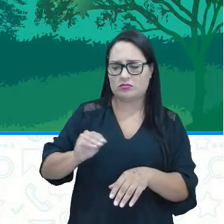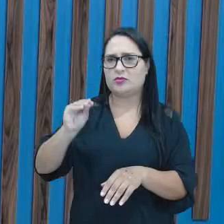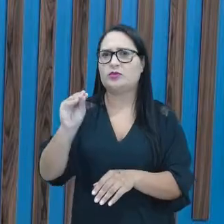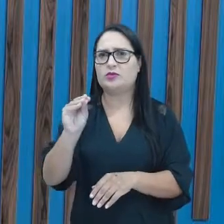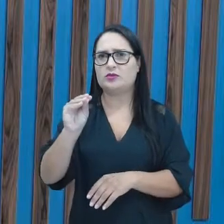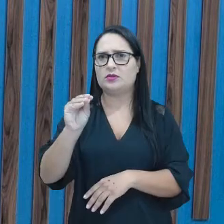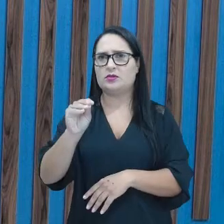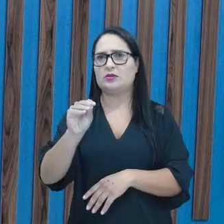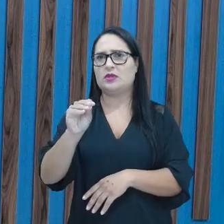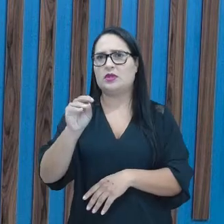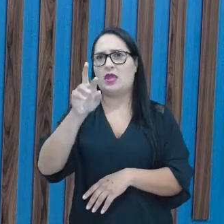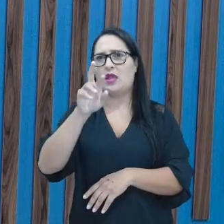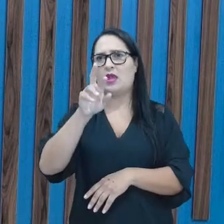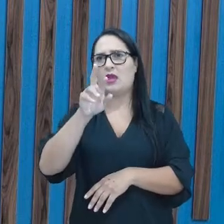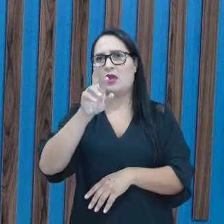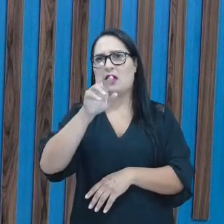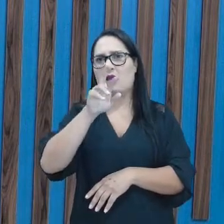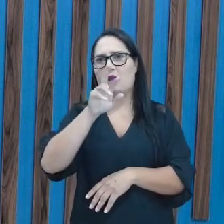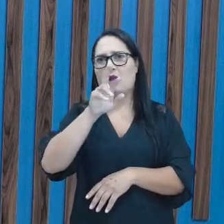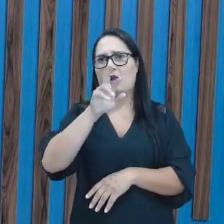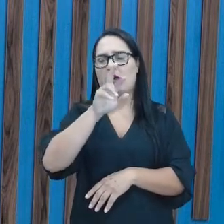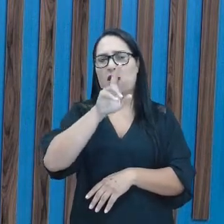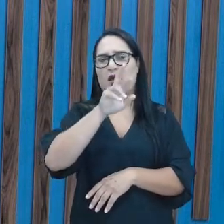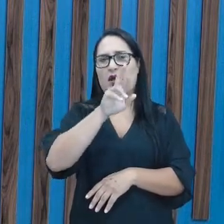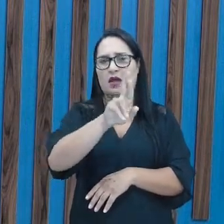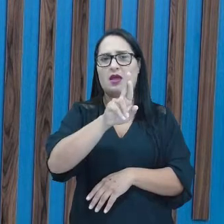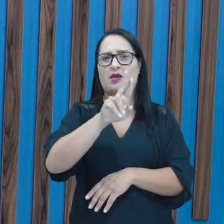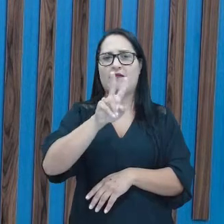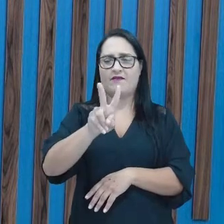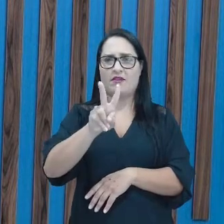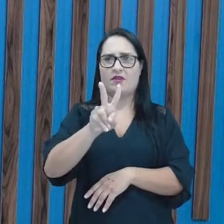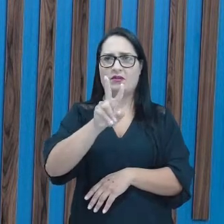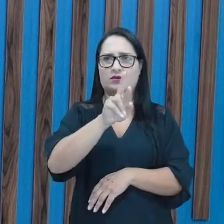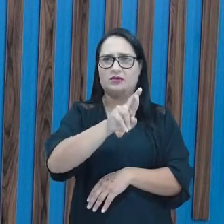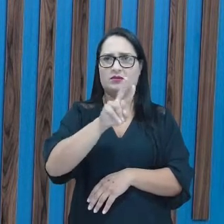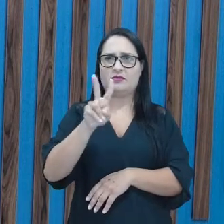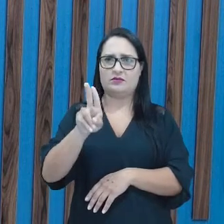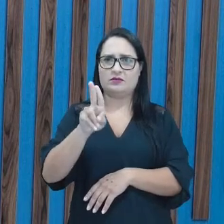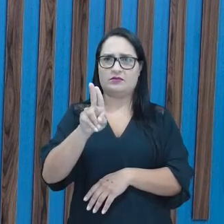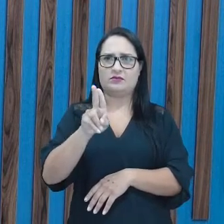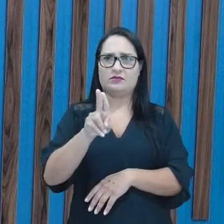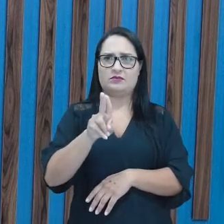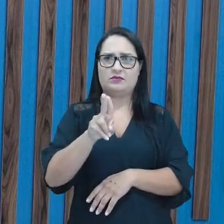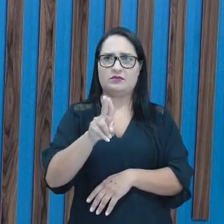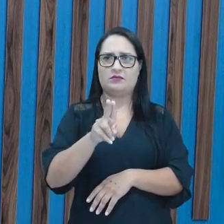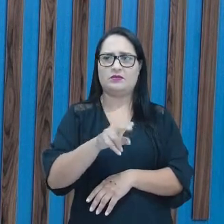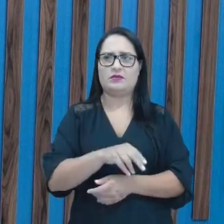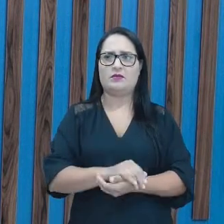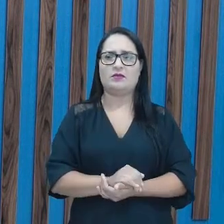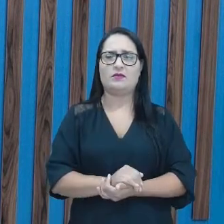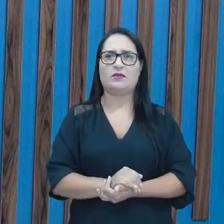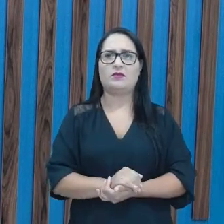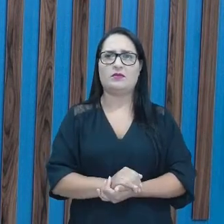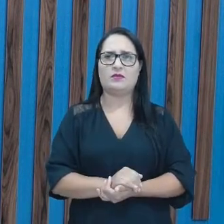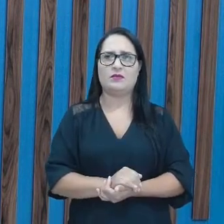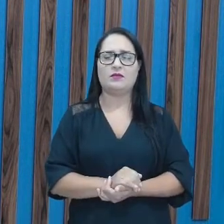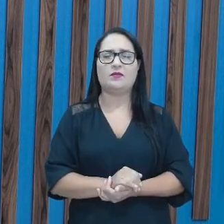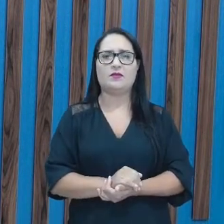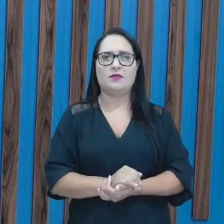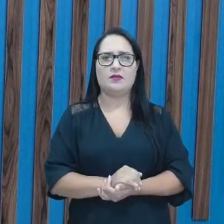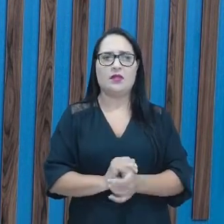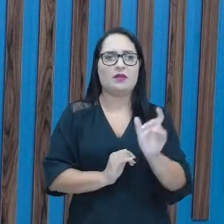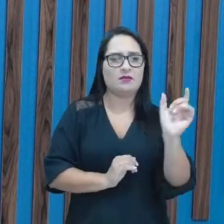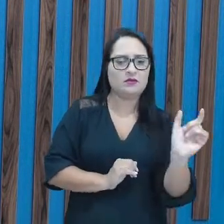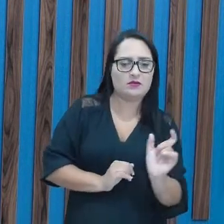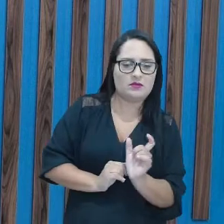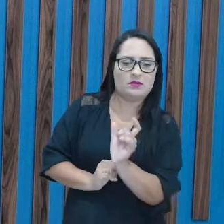É no RV, aqui, olha, esse quadrinho aqui de destaque não é aqui, é aqui, no RV,